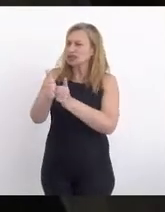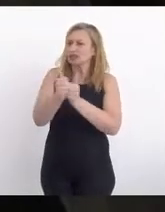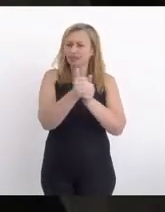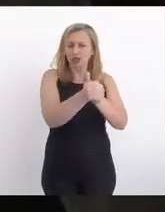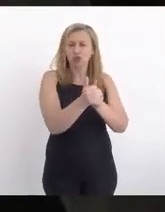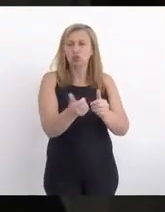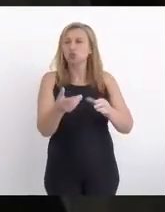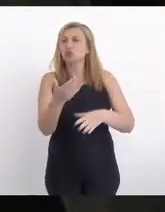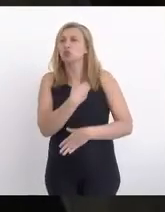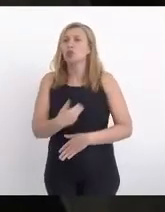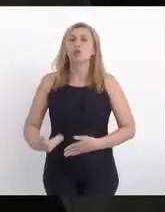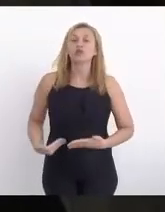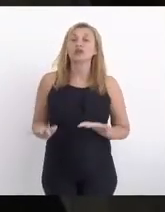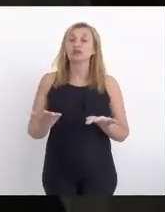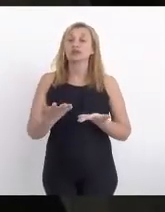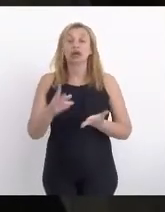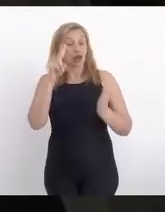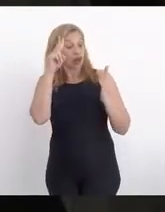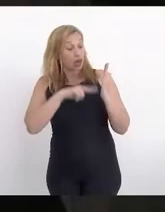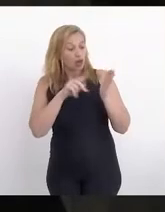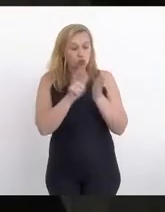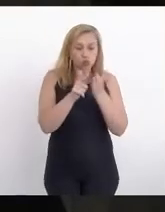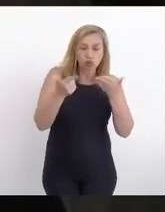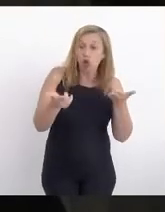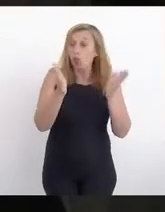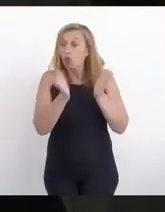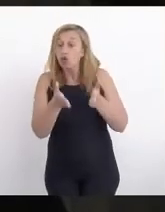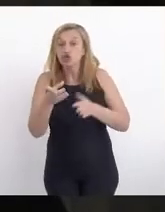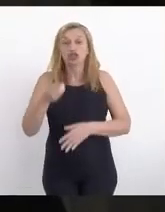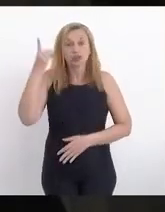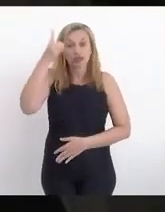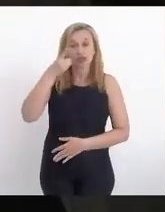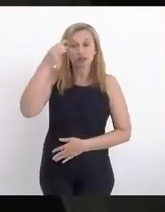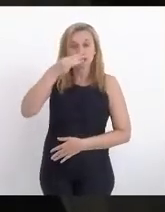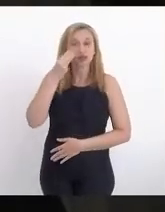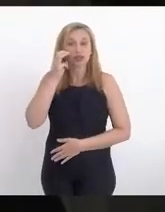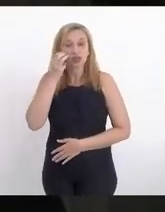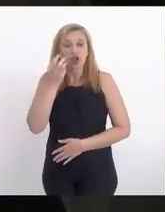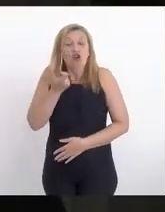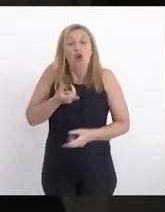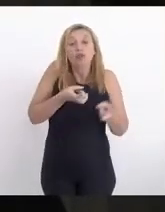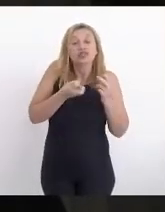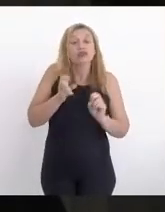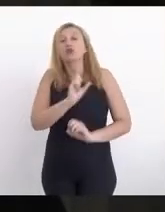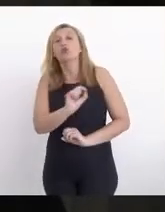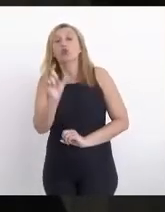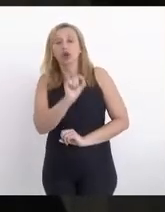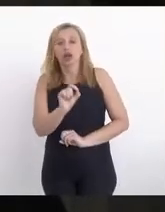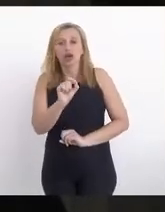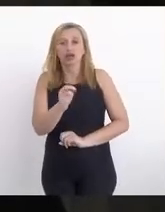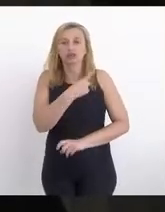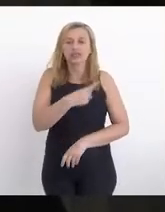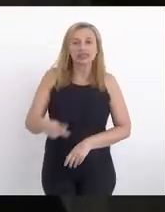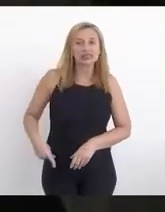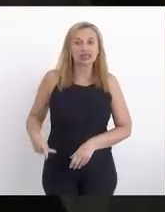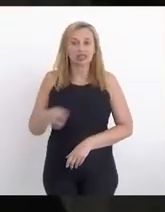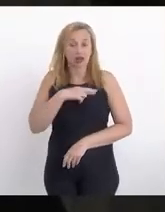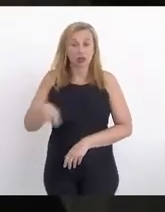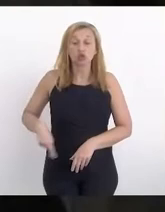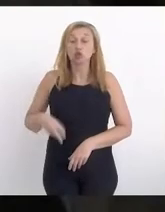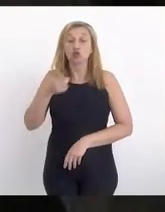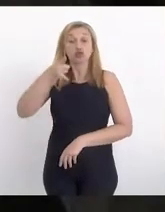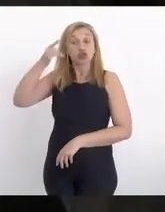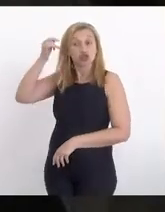governo. Quem leu o jornal hoje, deputado Valdeck Carneiro, verificou que o presidente da república, no dia de